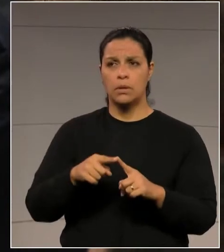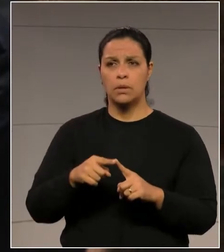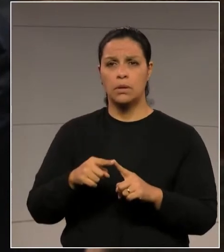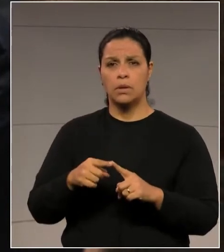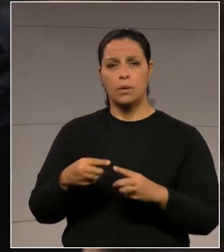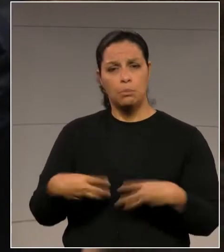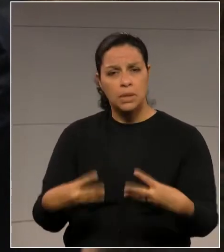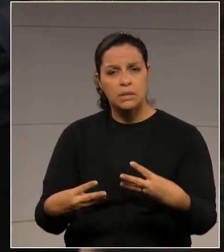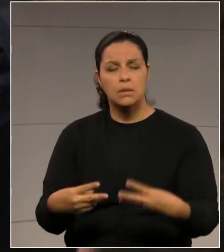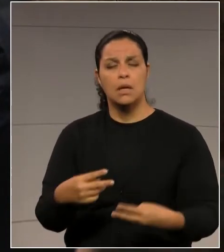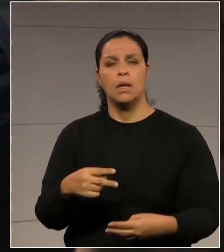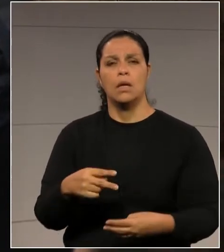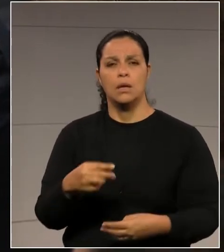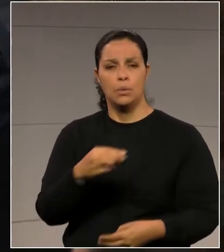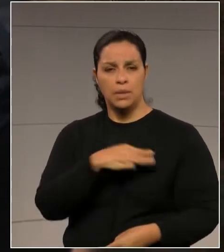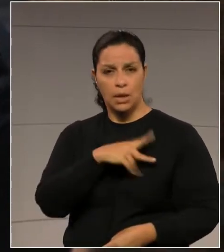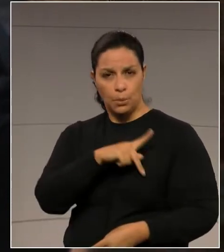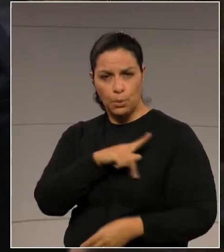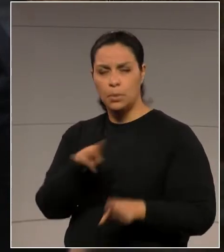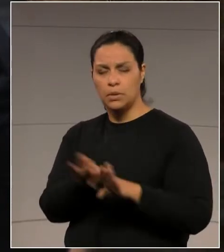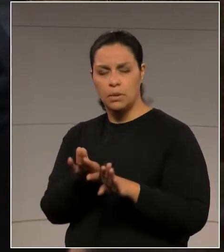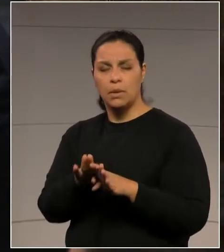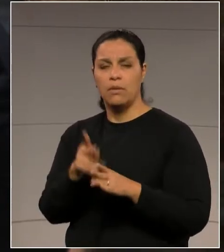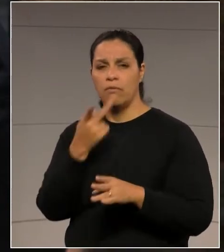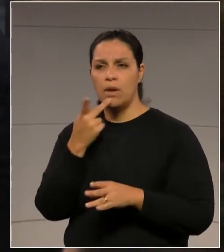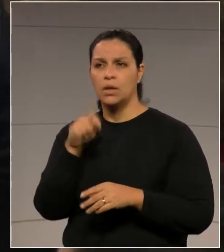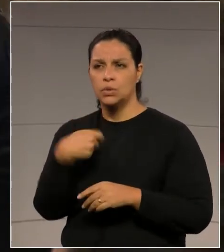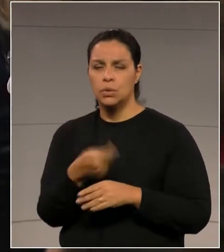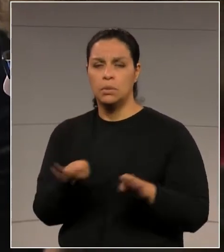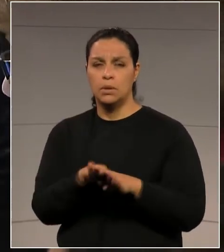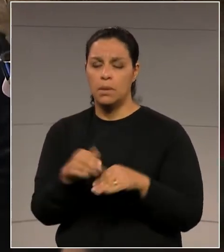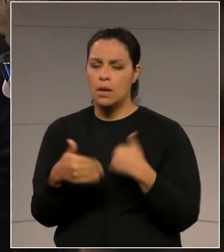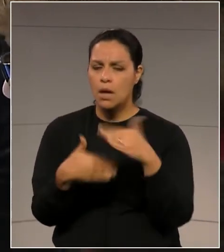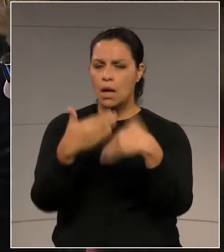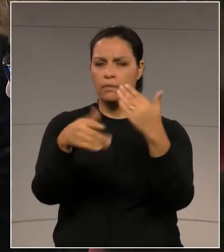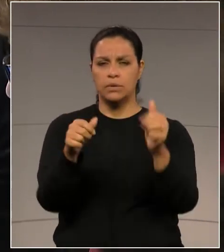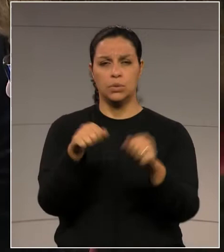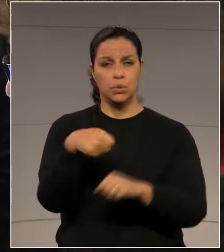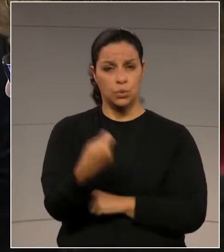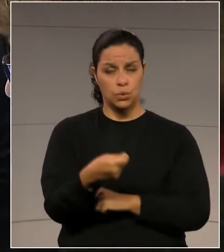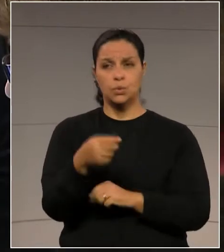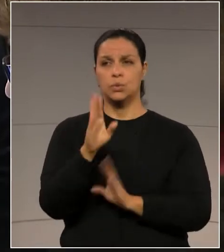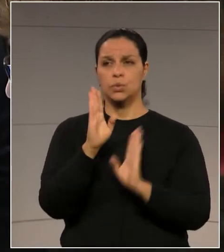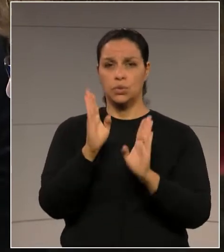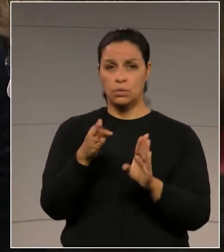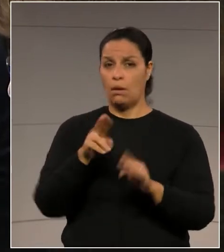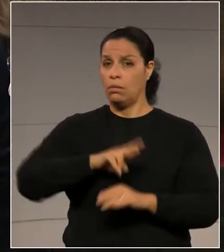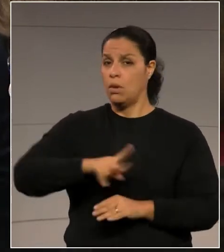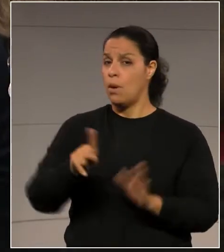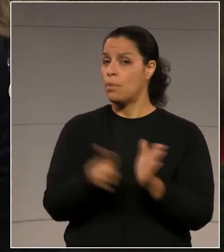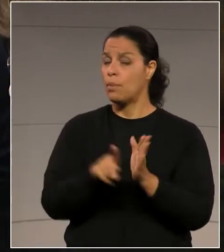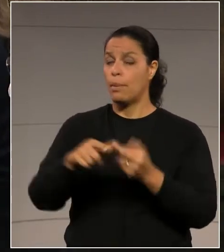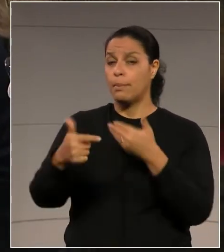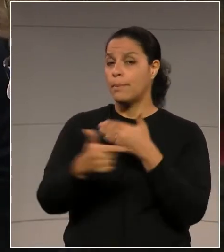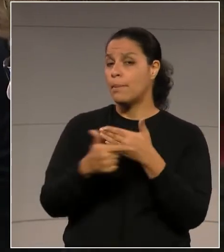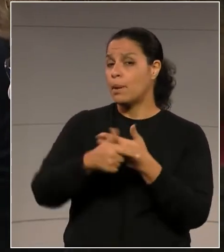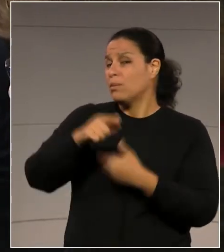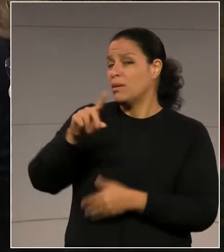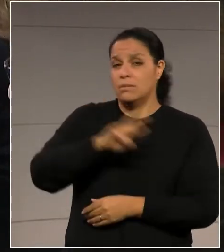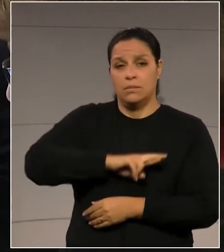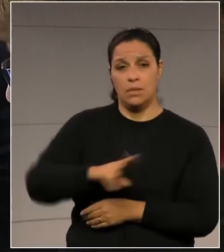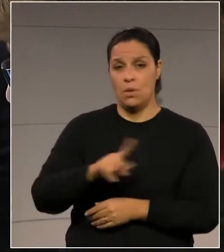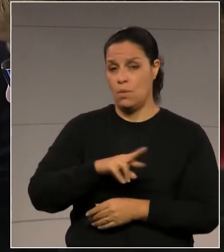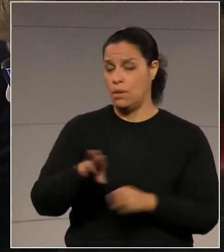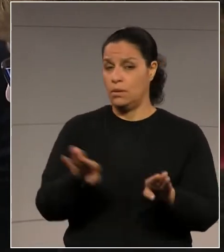Público, há muito tempo, avançar naquilo que não é o seu papel, muitas vezes,